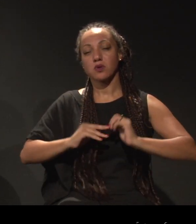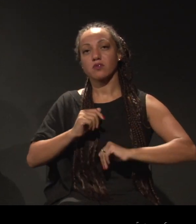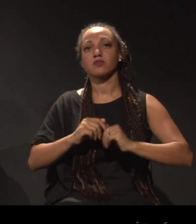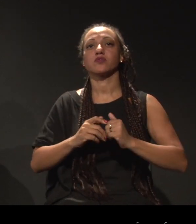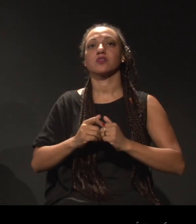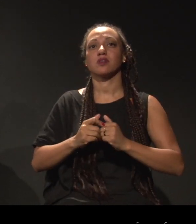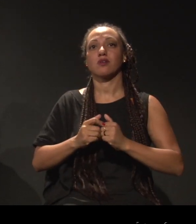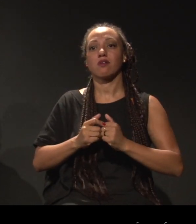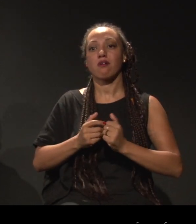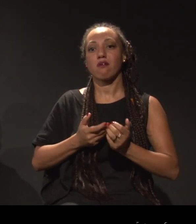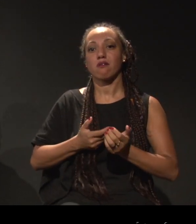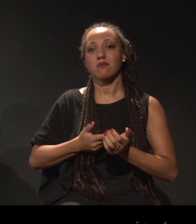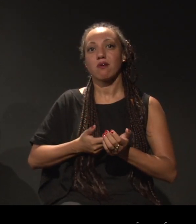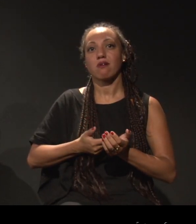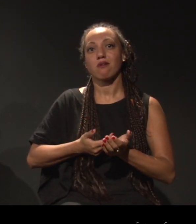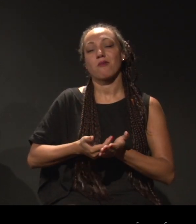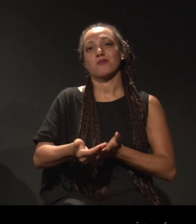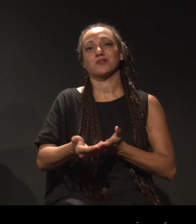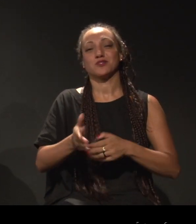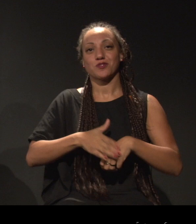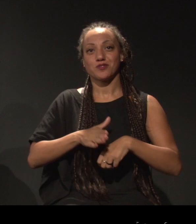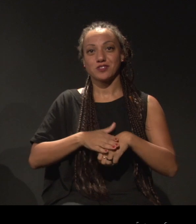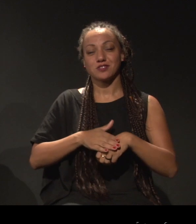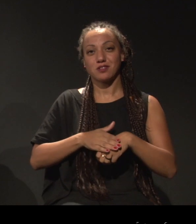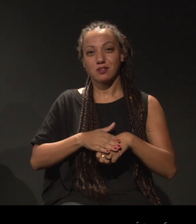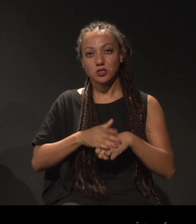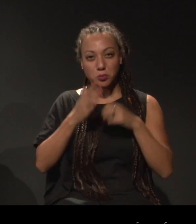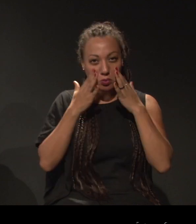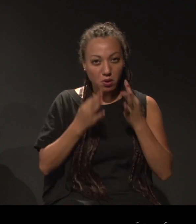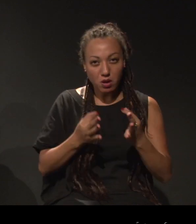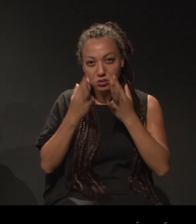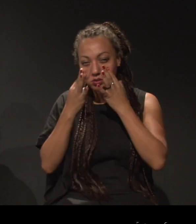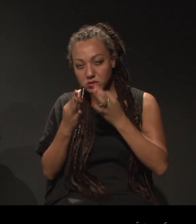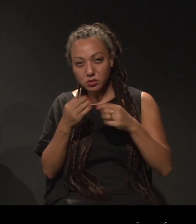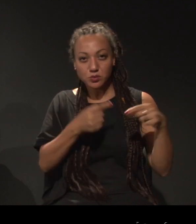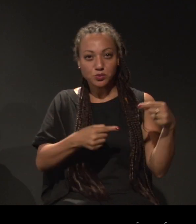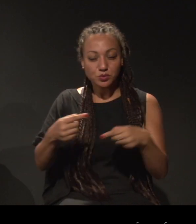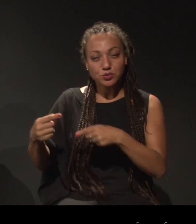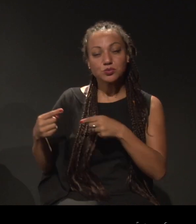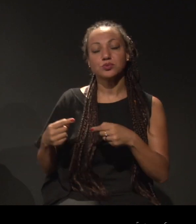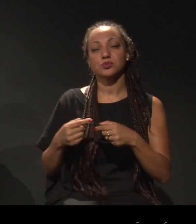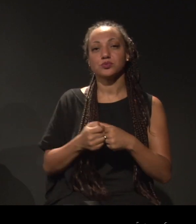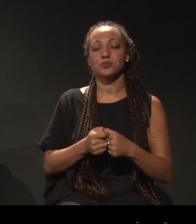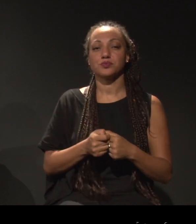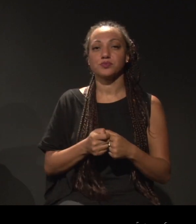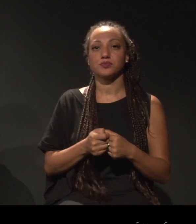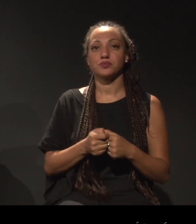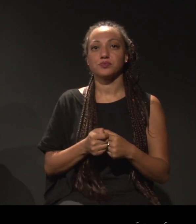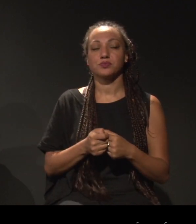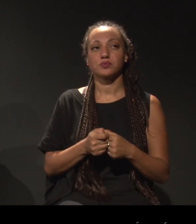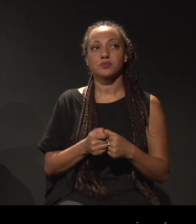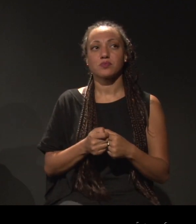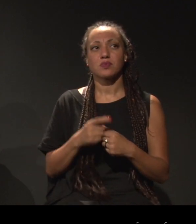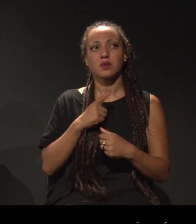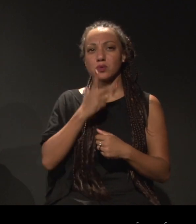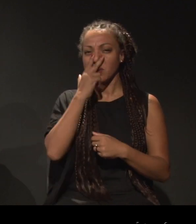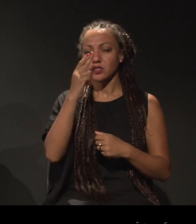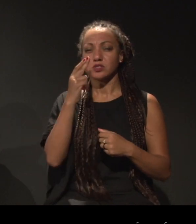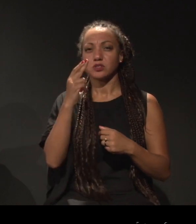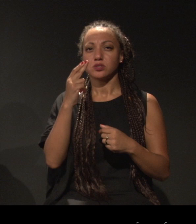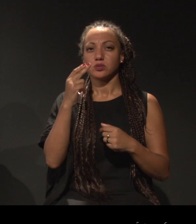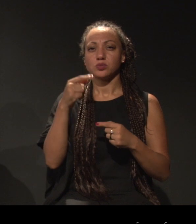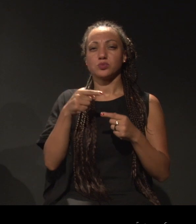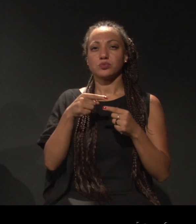está começando a fazer, se ouvir e discutir. Estou achando contraditório, e talvez isso